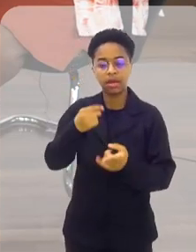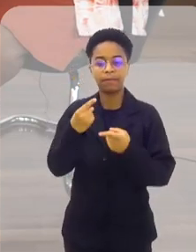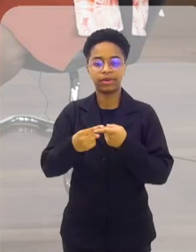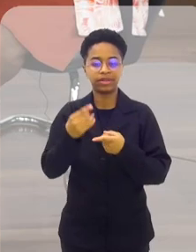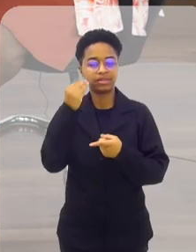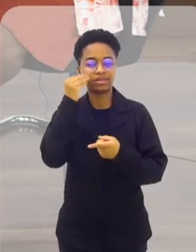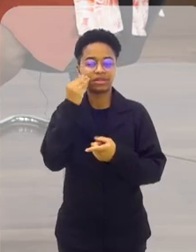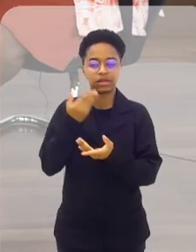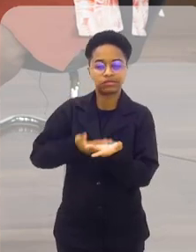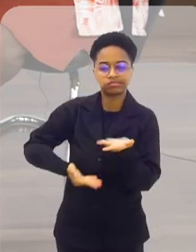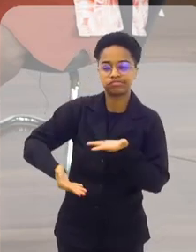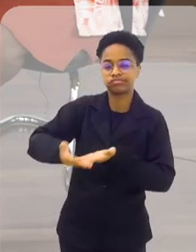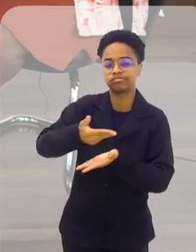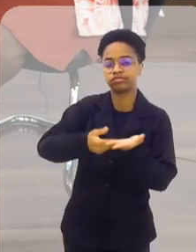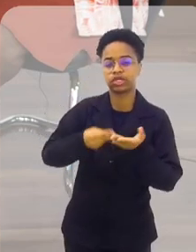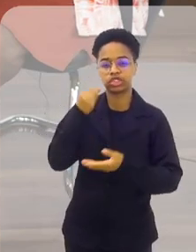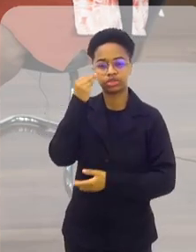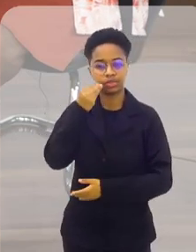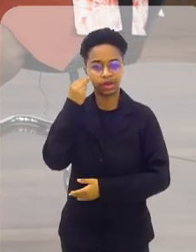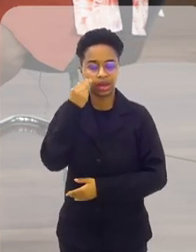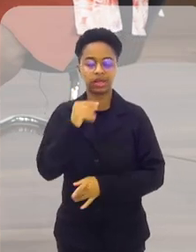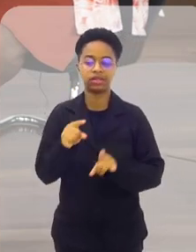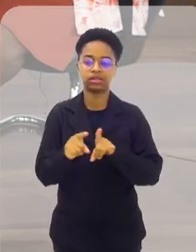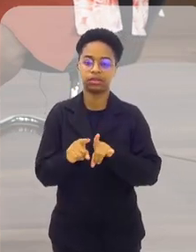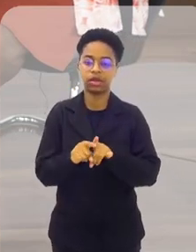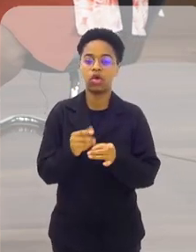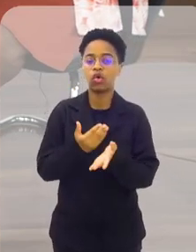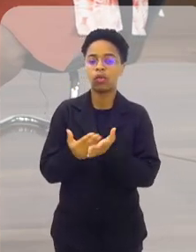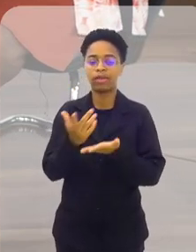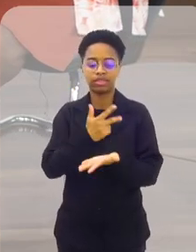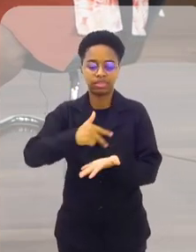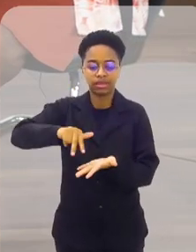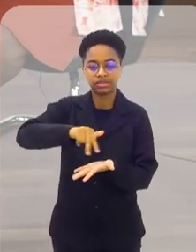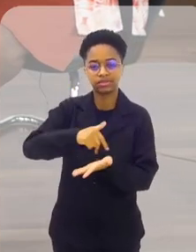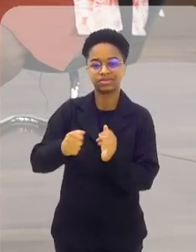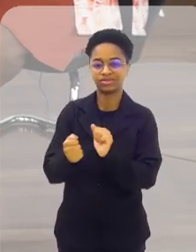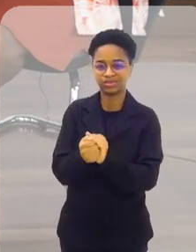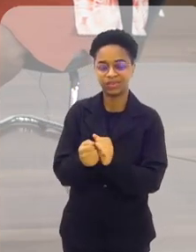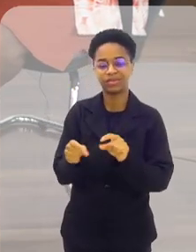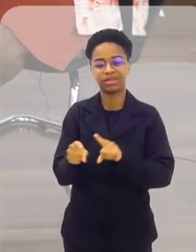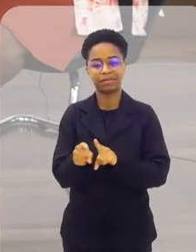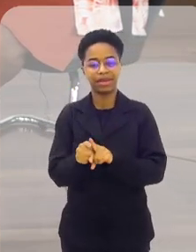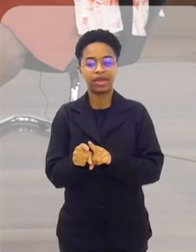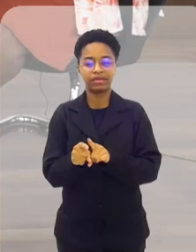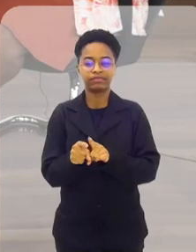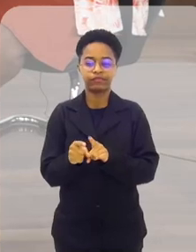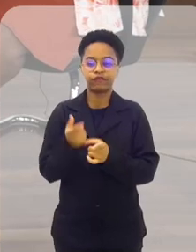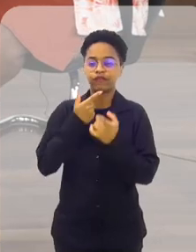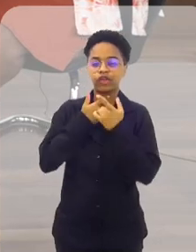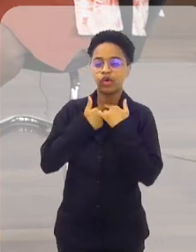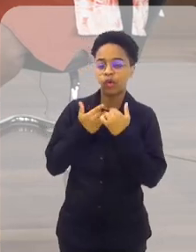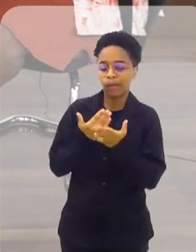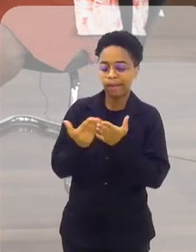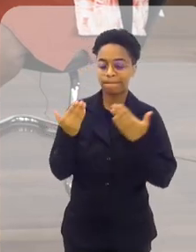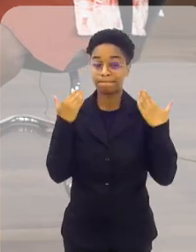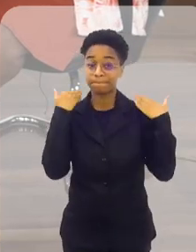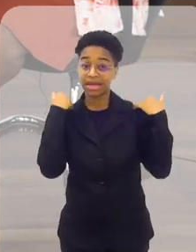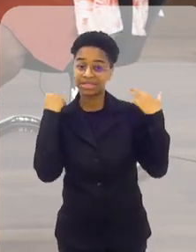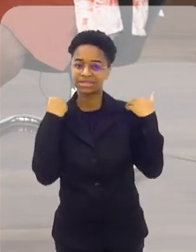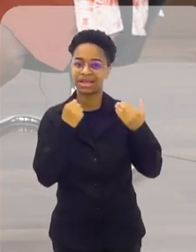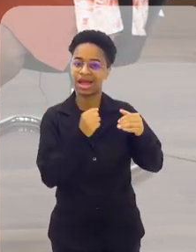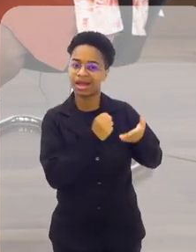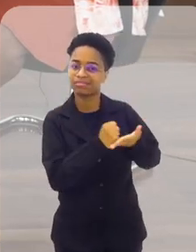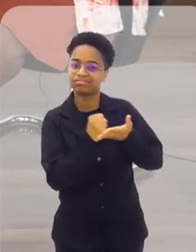a gente possa dividir experiência. Eles começaram a dançar conosco. Queremos começar a passear com esses